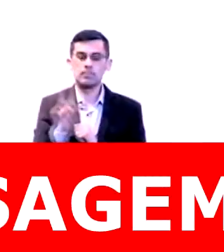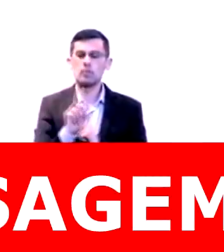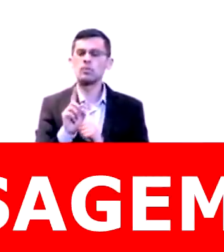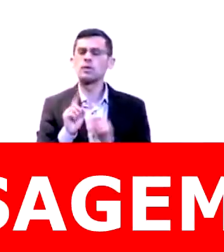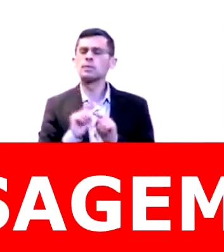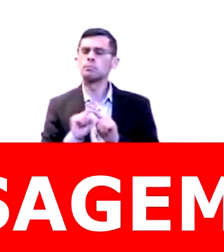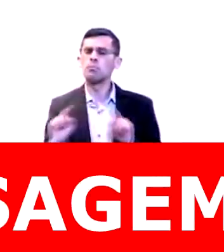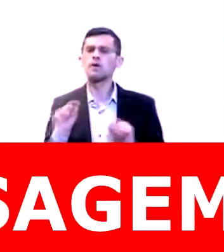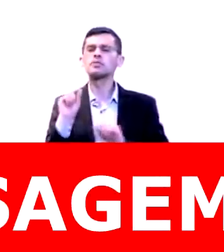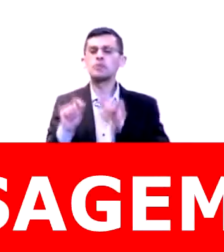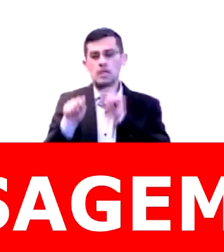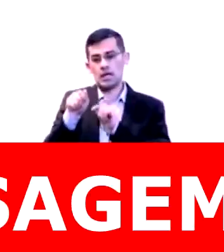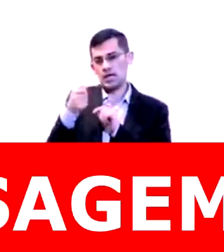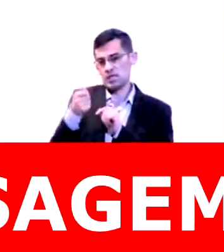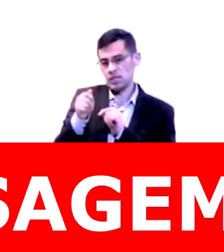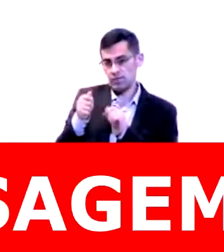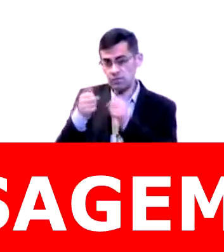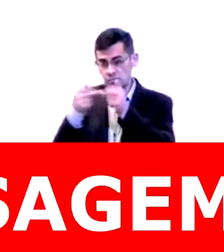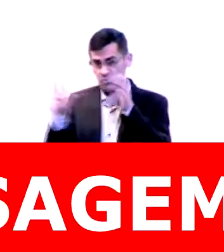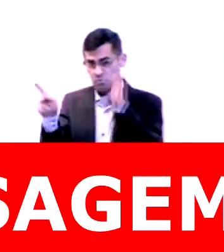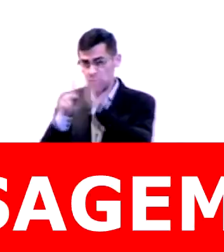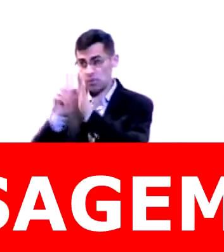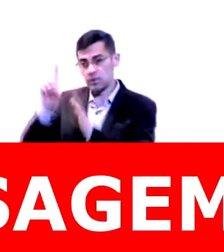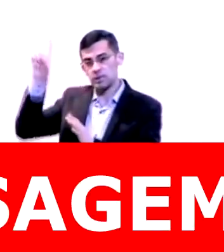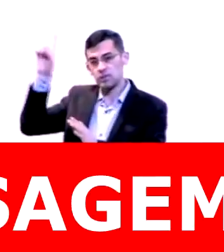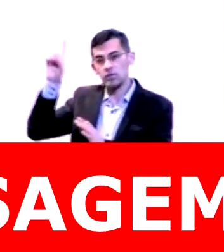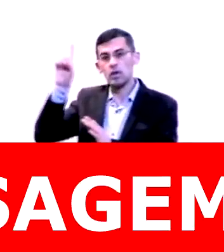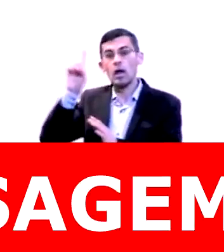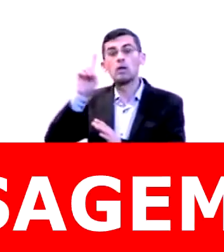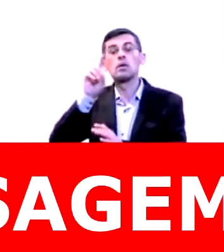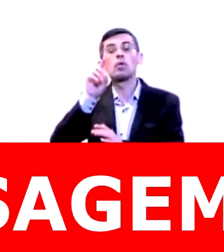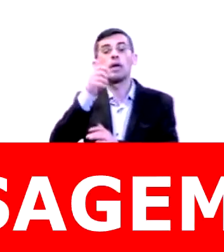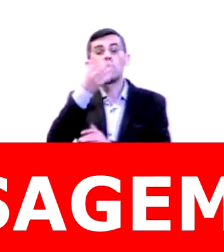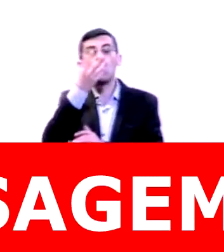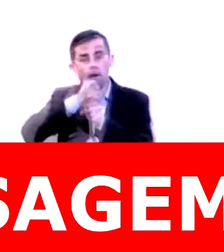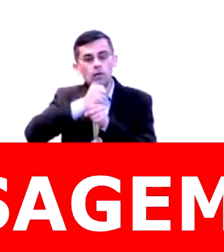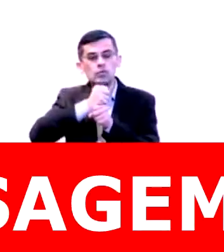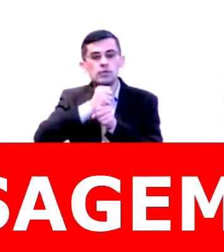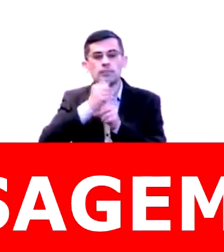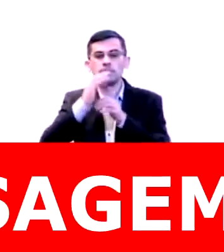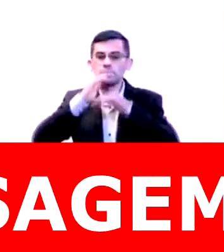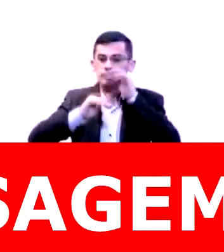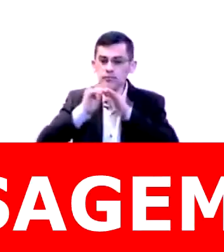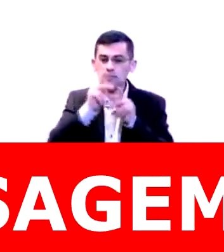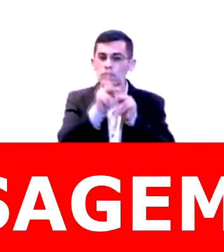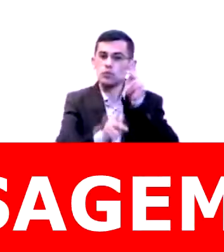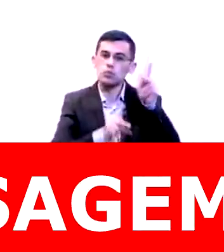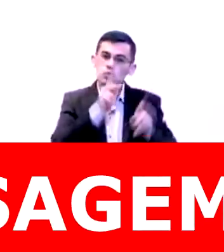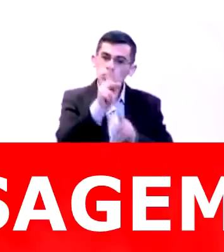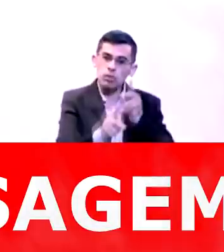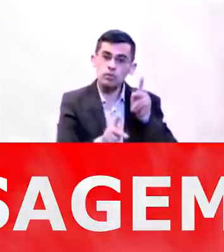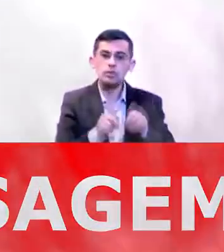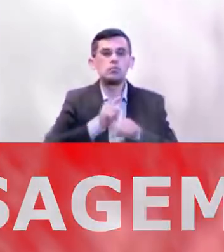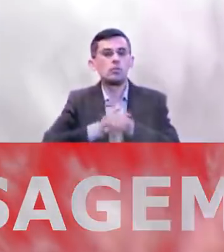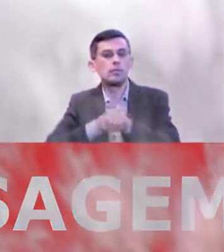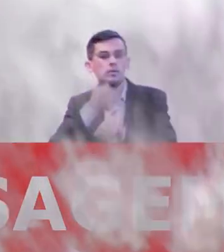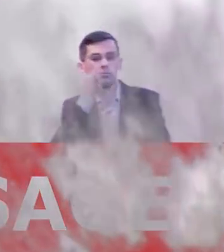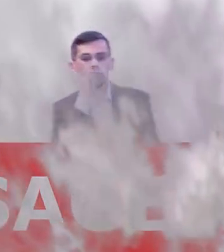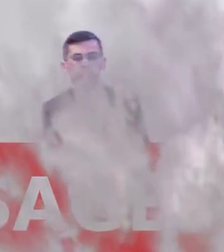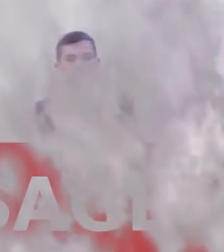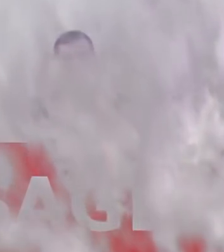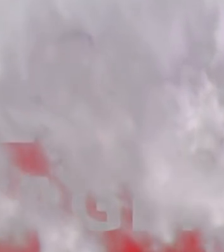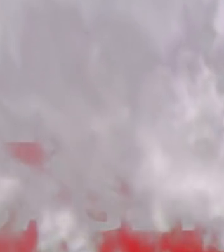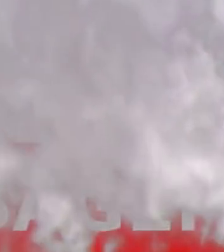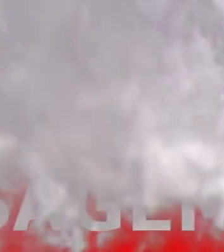É interessante porque a chave do tesouro de Deus estava há 40 anos na mão daquele povo, enquanto o profeta estava falando.